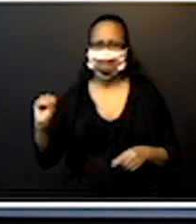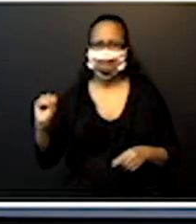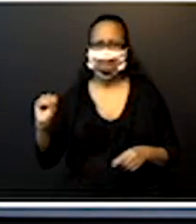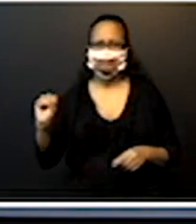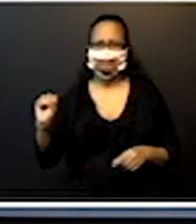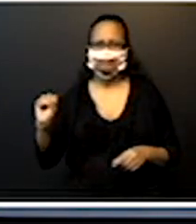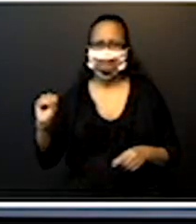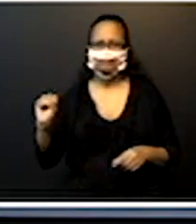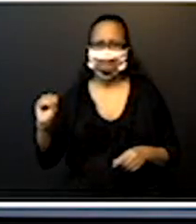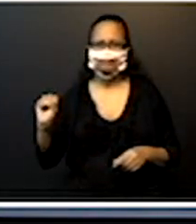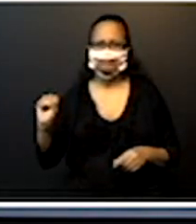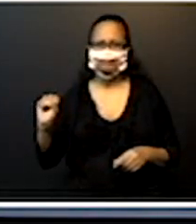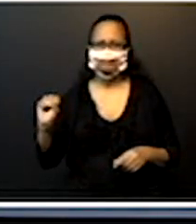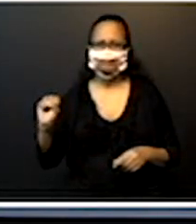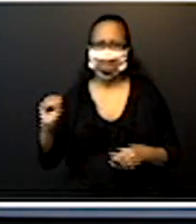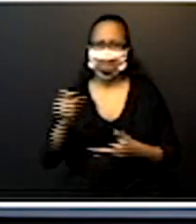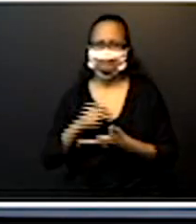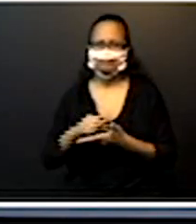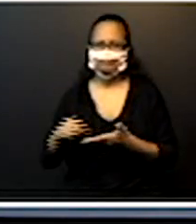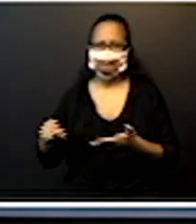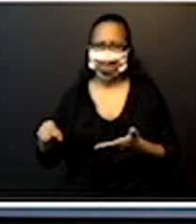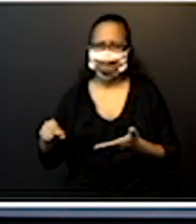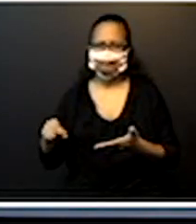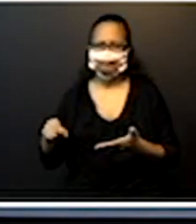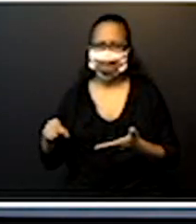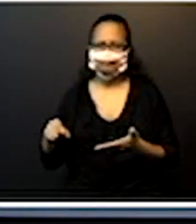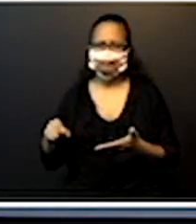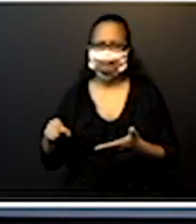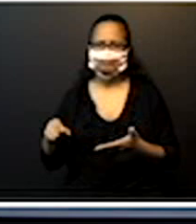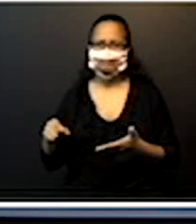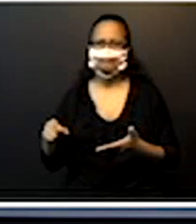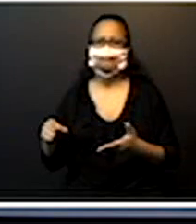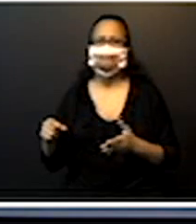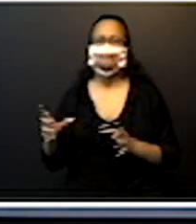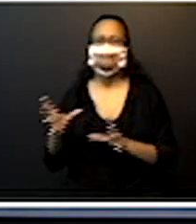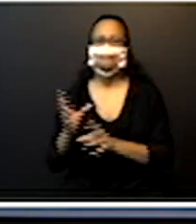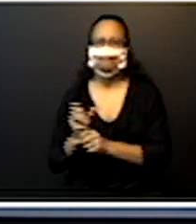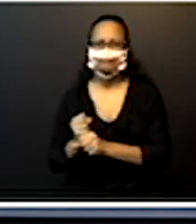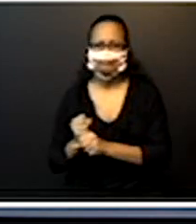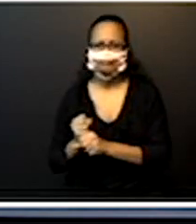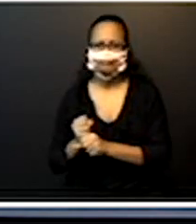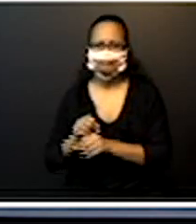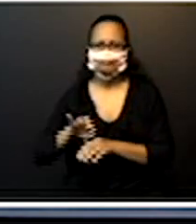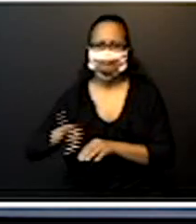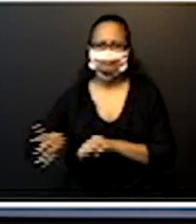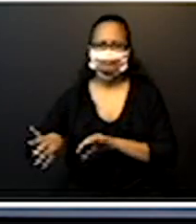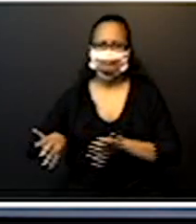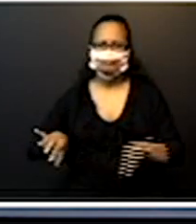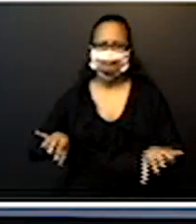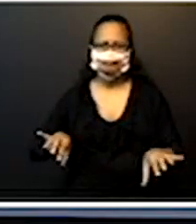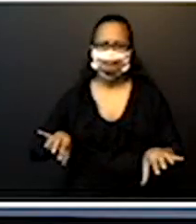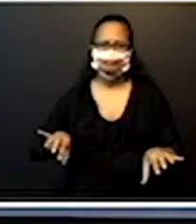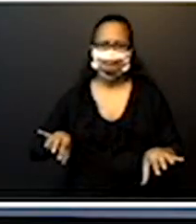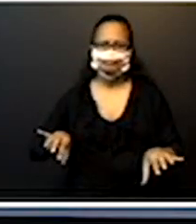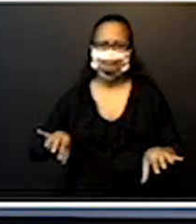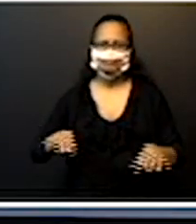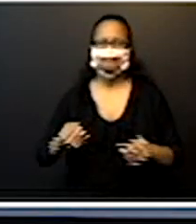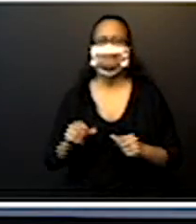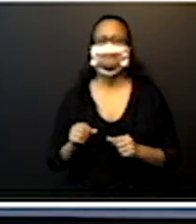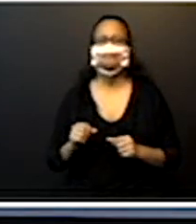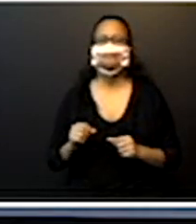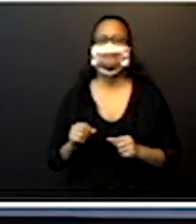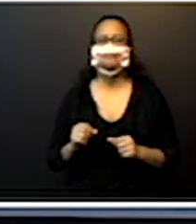O 348 na escrita aditiva, eu tenho que separá-lo por ordens. Ali eu não tenho três